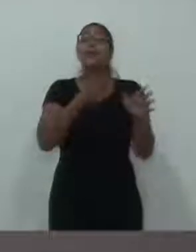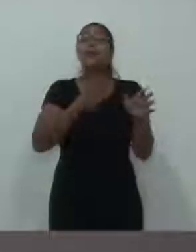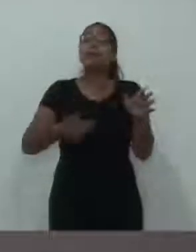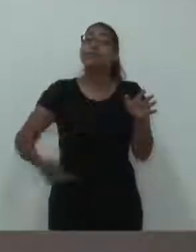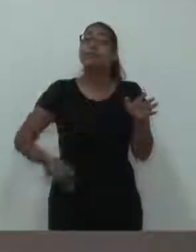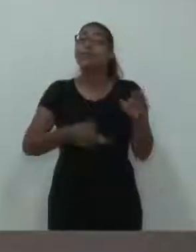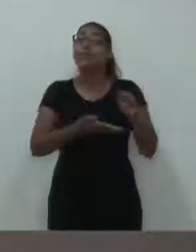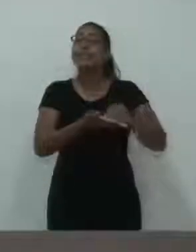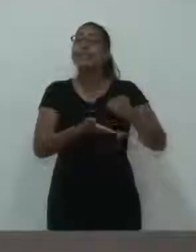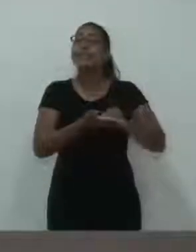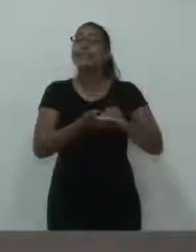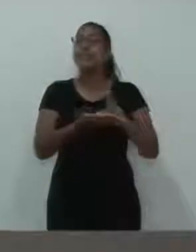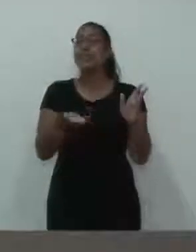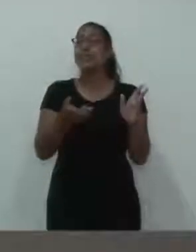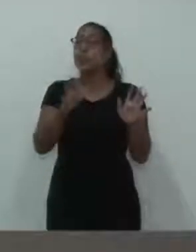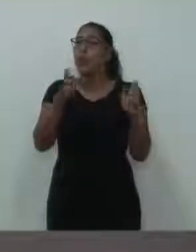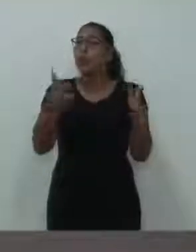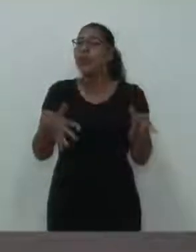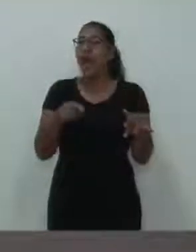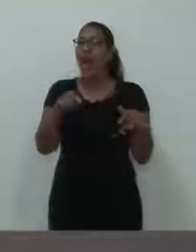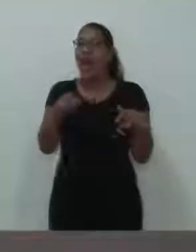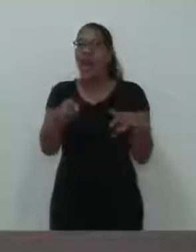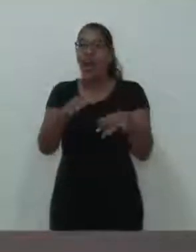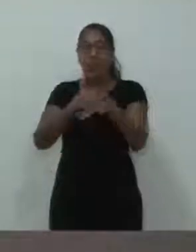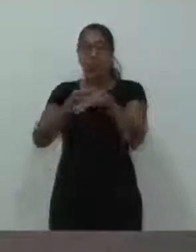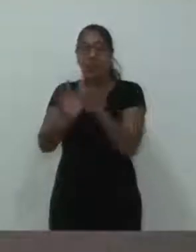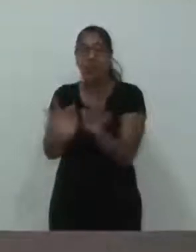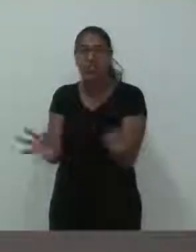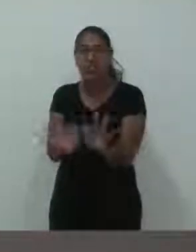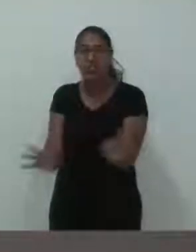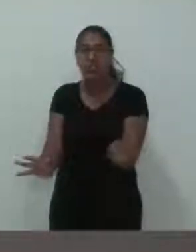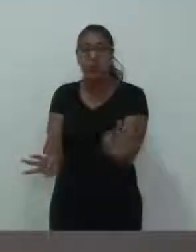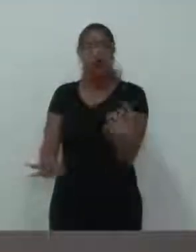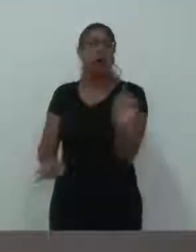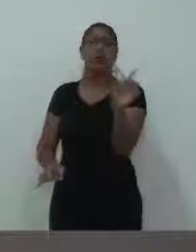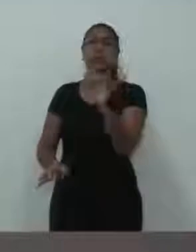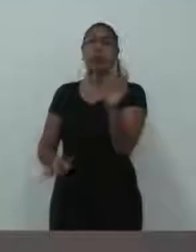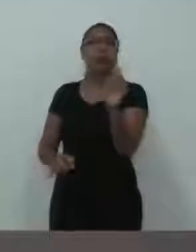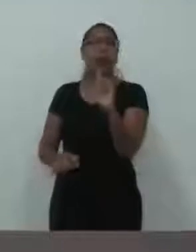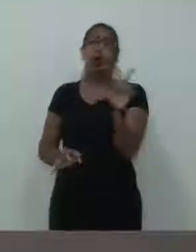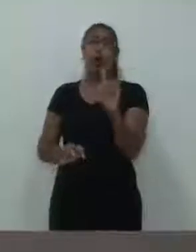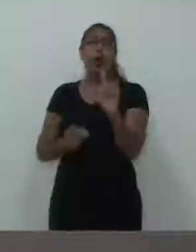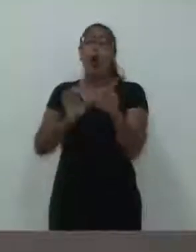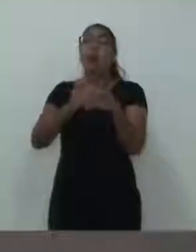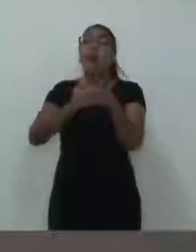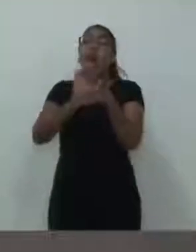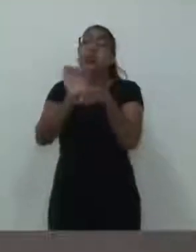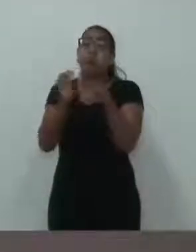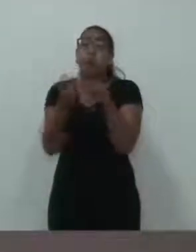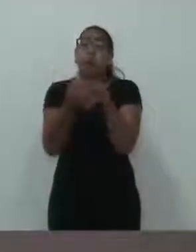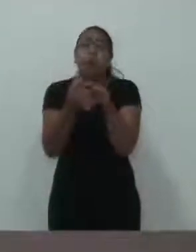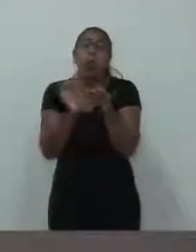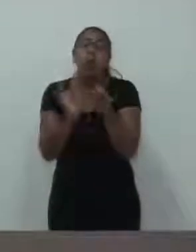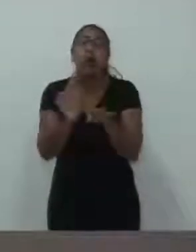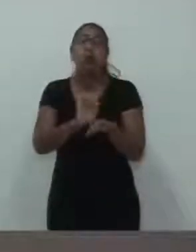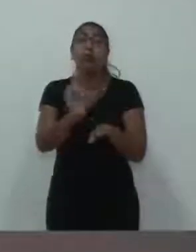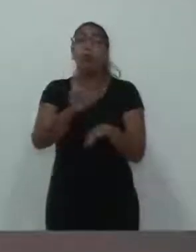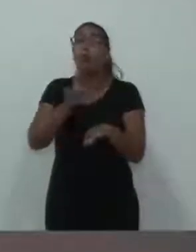tem gente com unha encravada. Nós estamos falando de pessoas que têm uma doença terrível